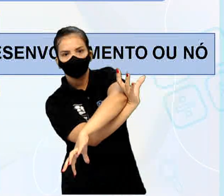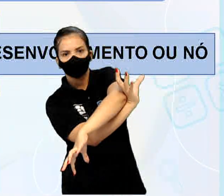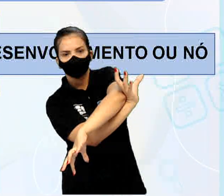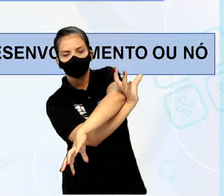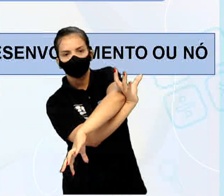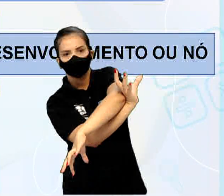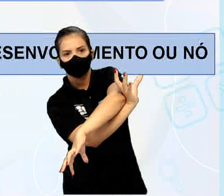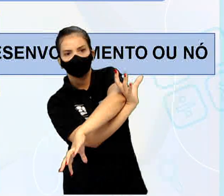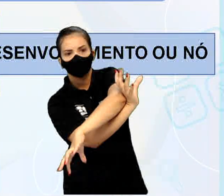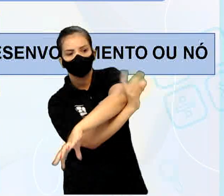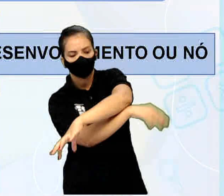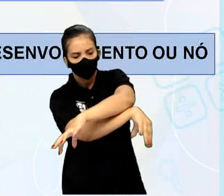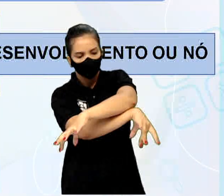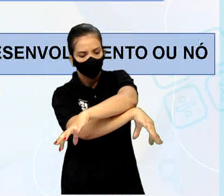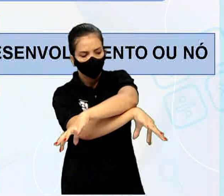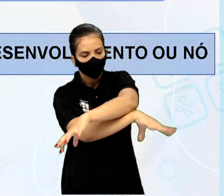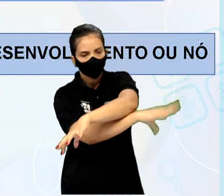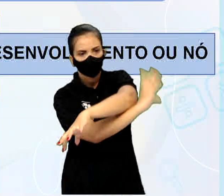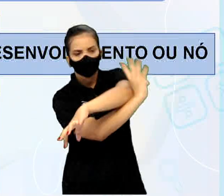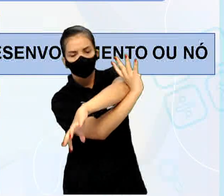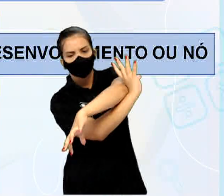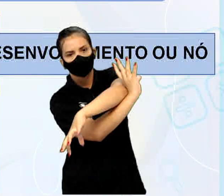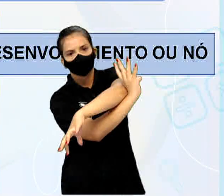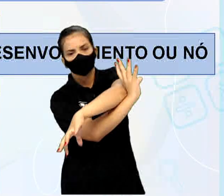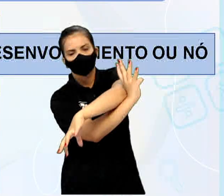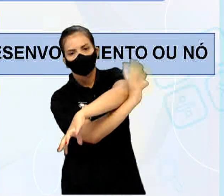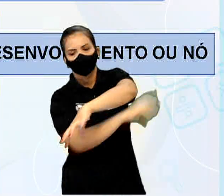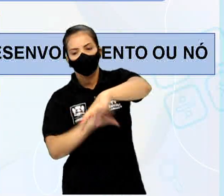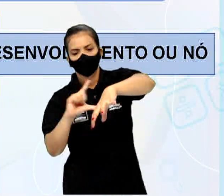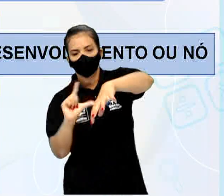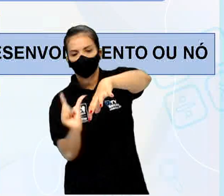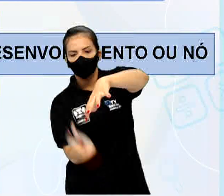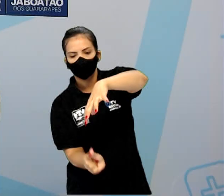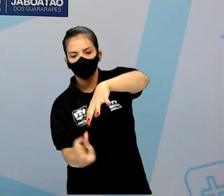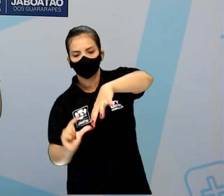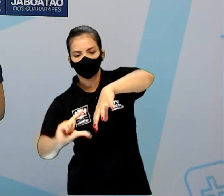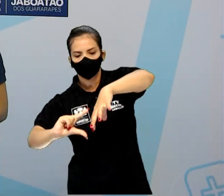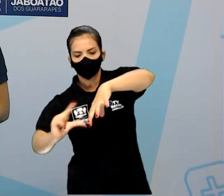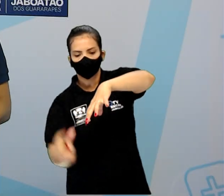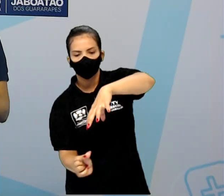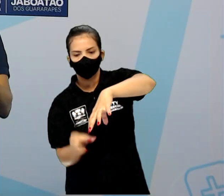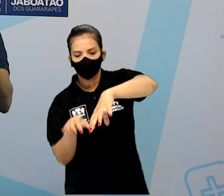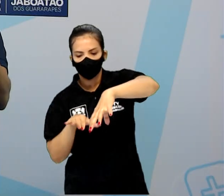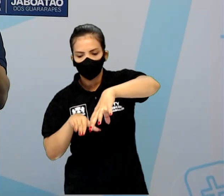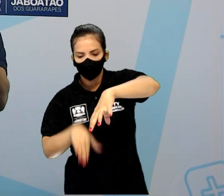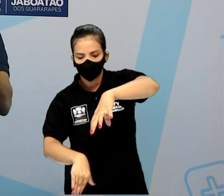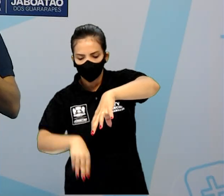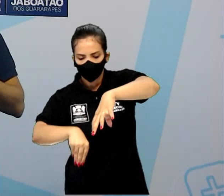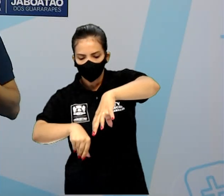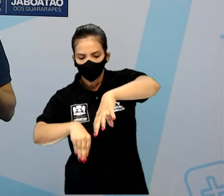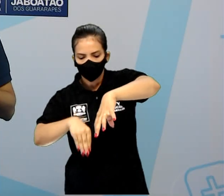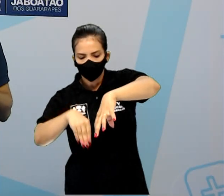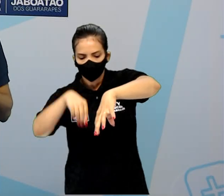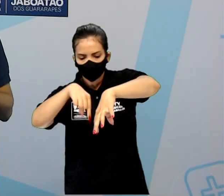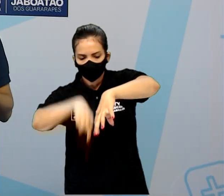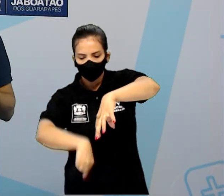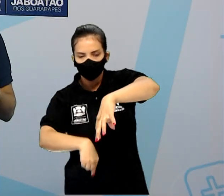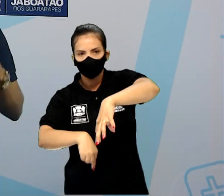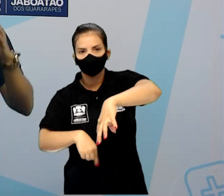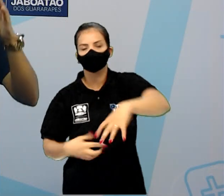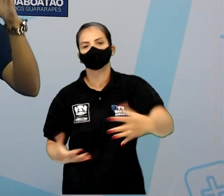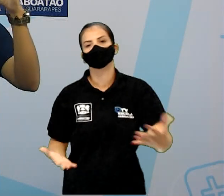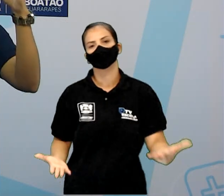raízes. Enquanto a copa das folhas do baobá ficaram enterradas. Ó, desenvolvimento e o nó da história.